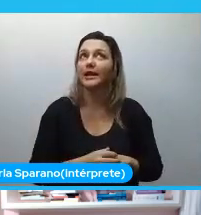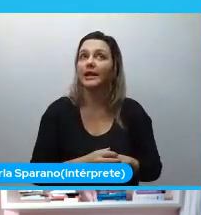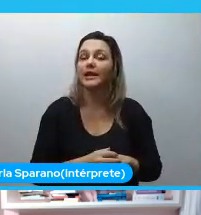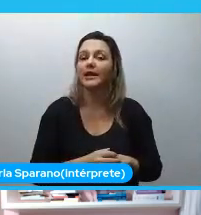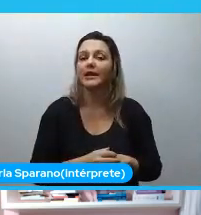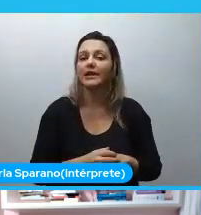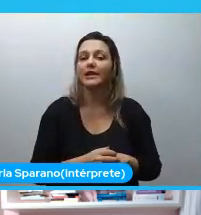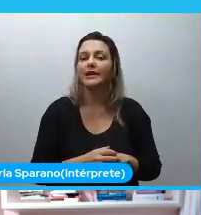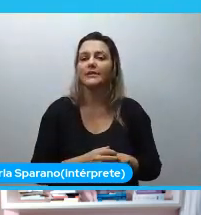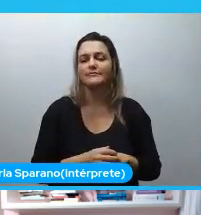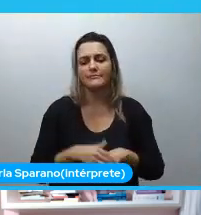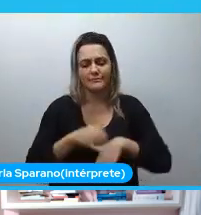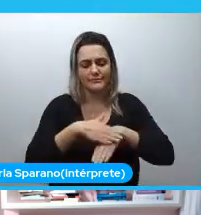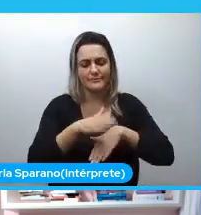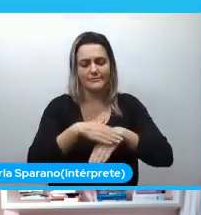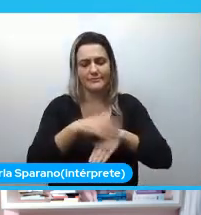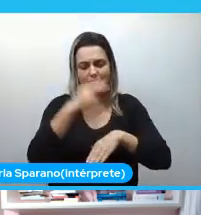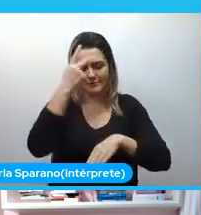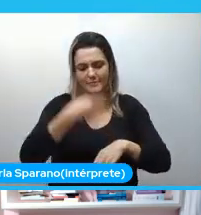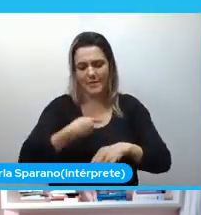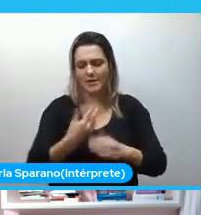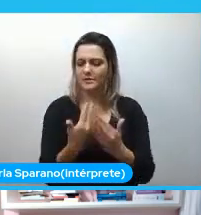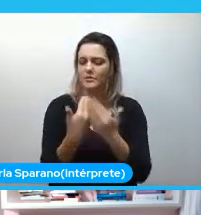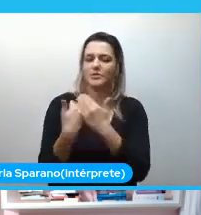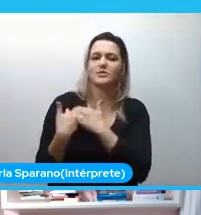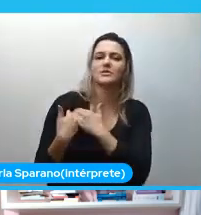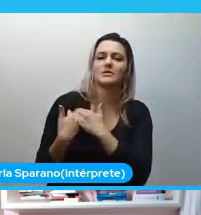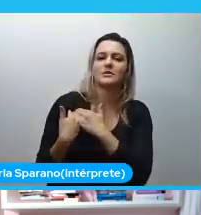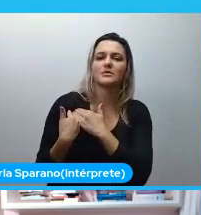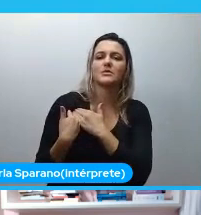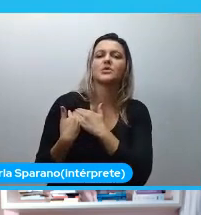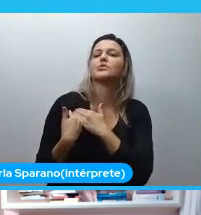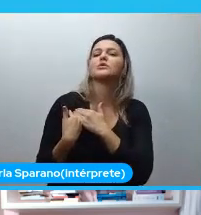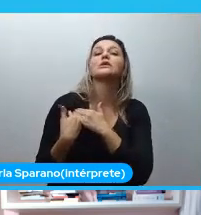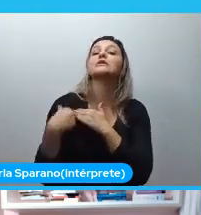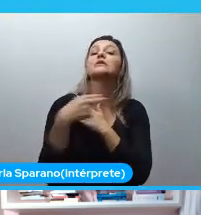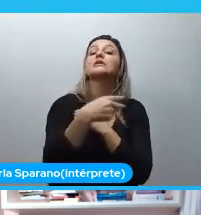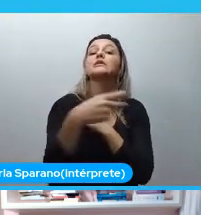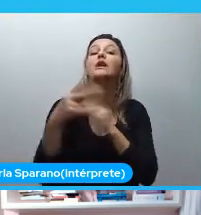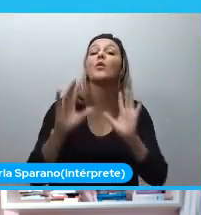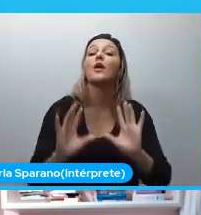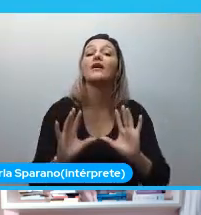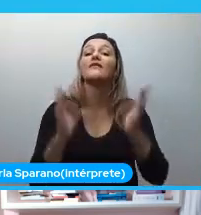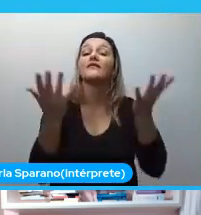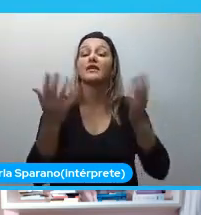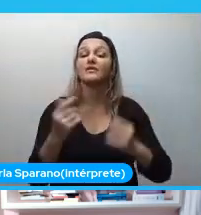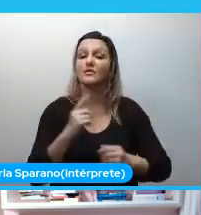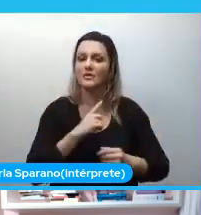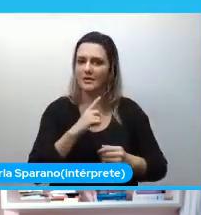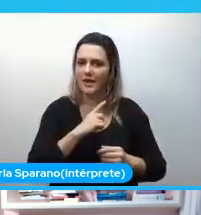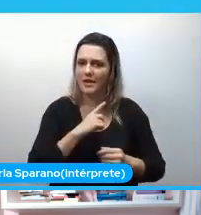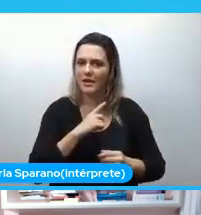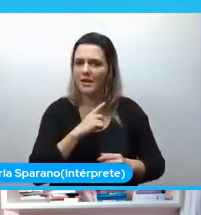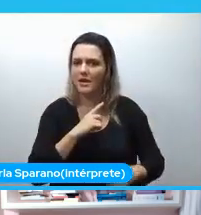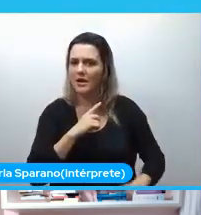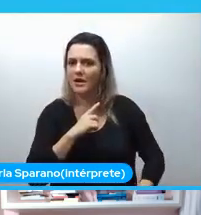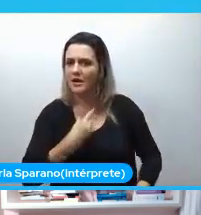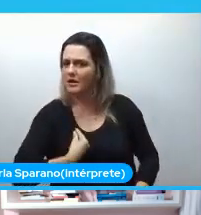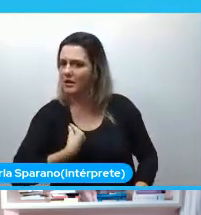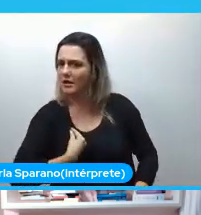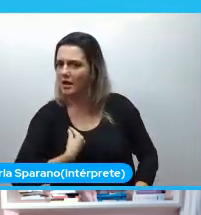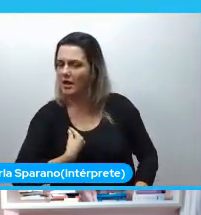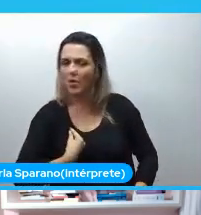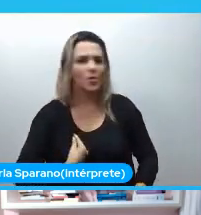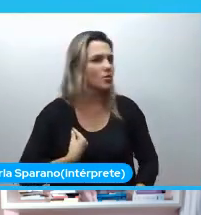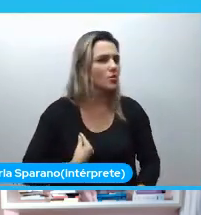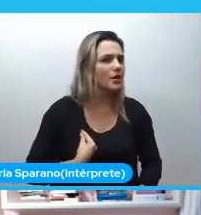se responsabilize por seu evento ter ou não ter pessoas diversas a gente está falando não só sobre